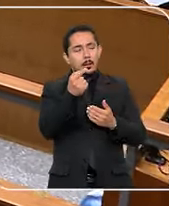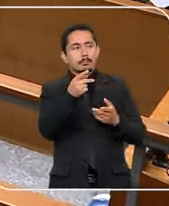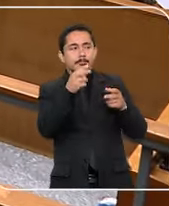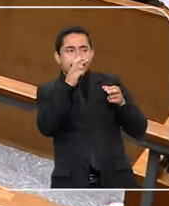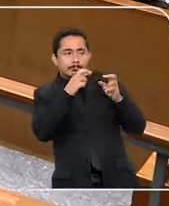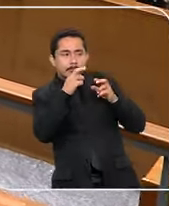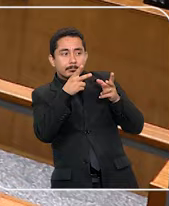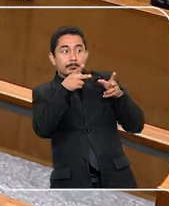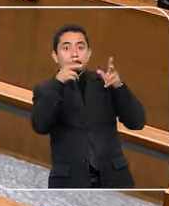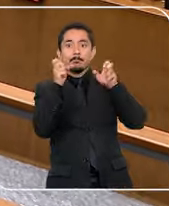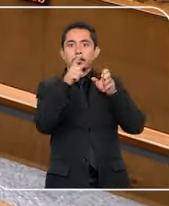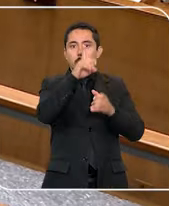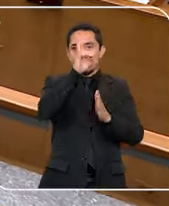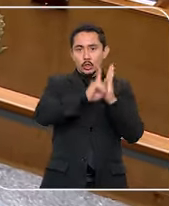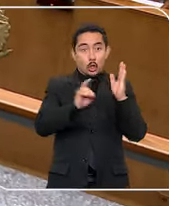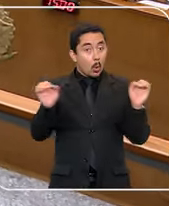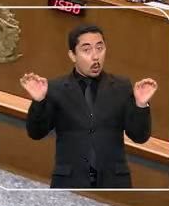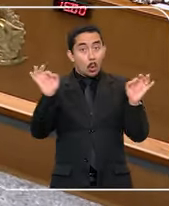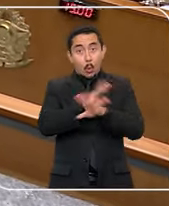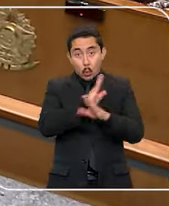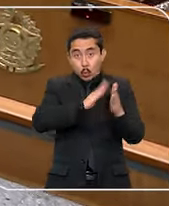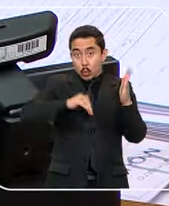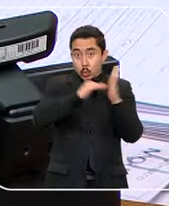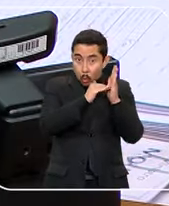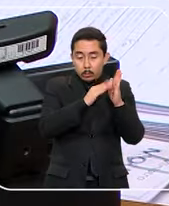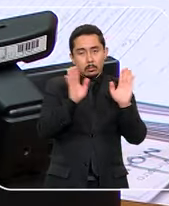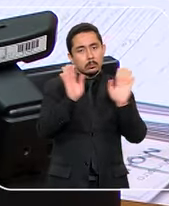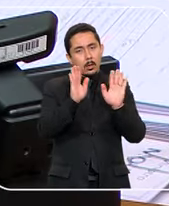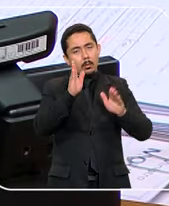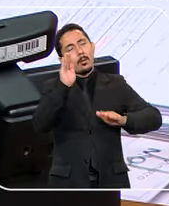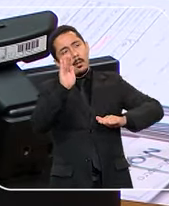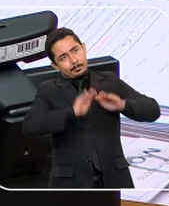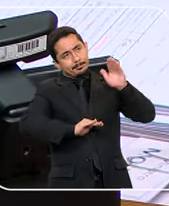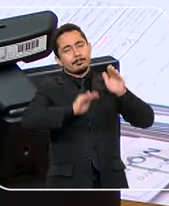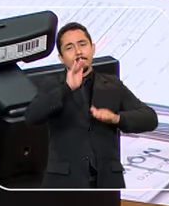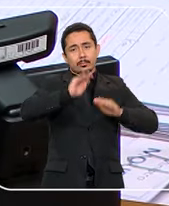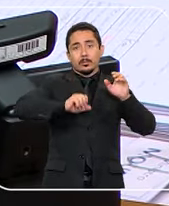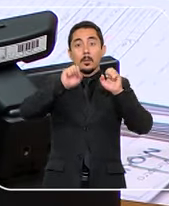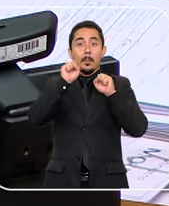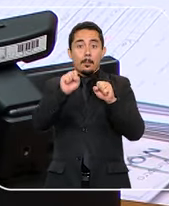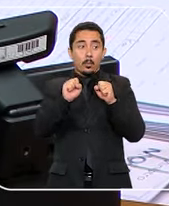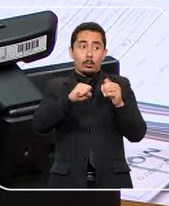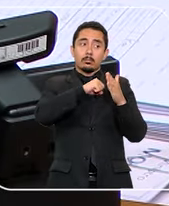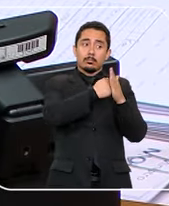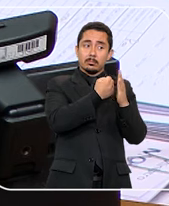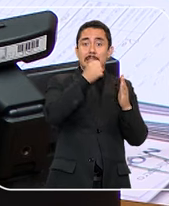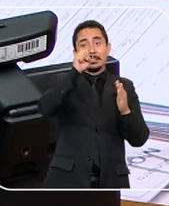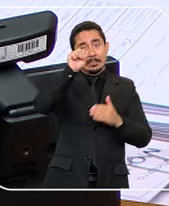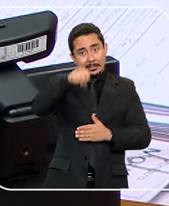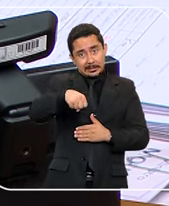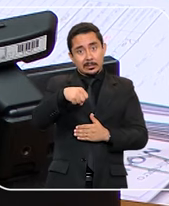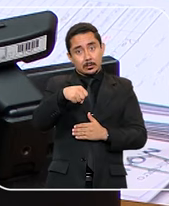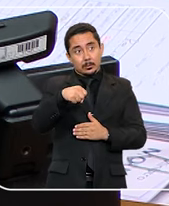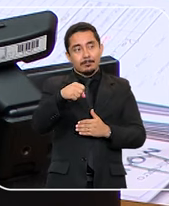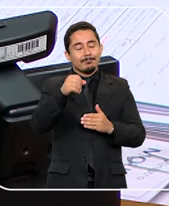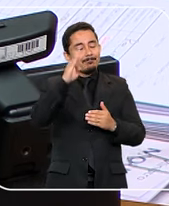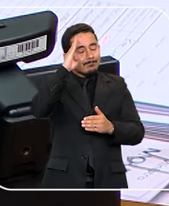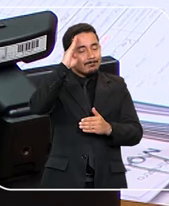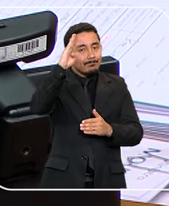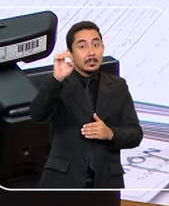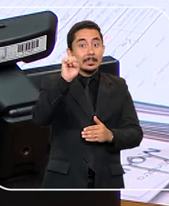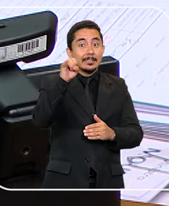Andrigue observou que esse direito não é absoluto e, em situações específicas, pode ser mitigado,